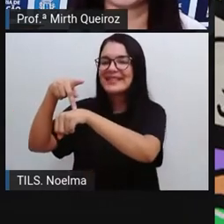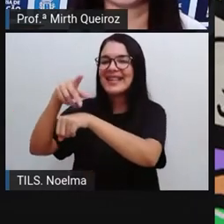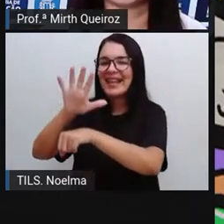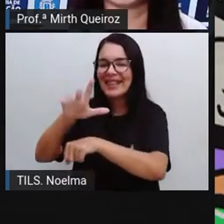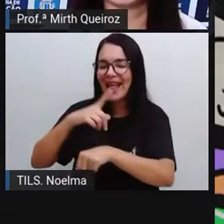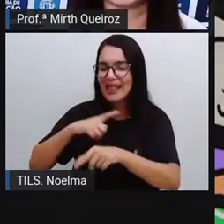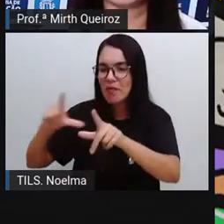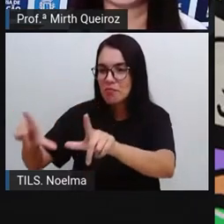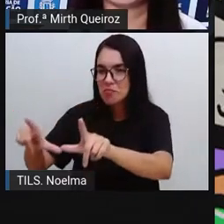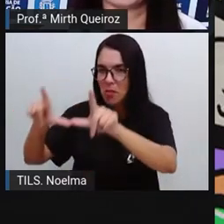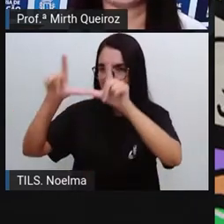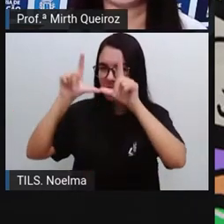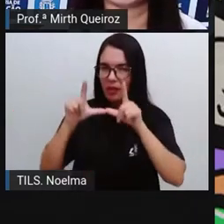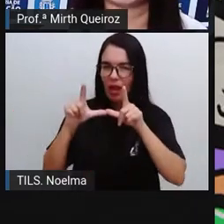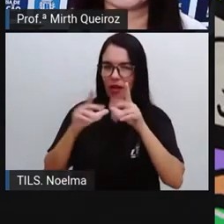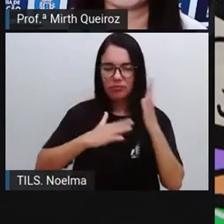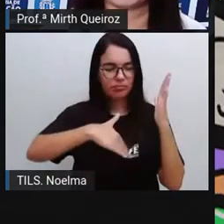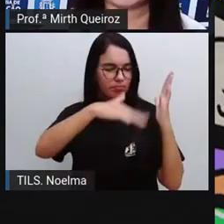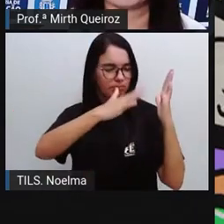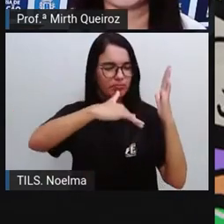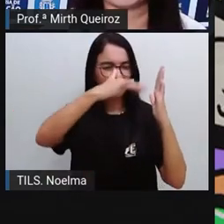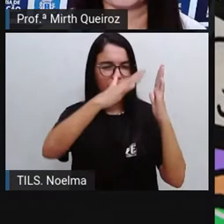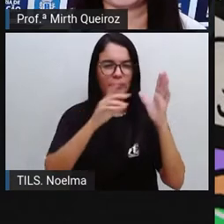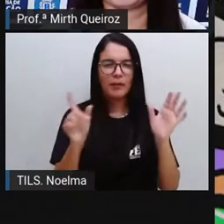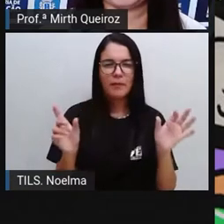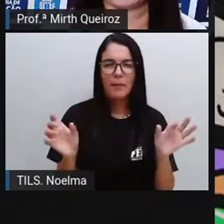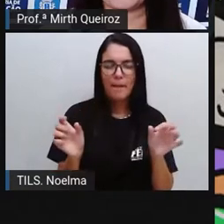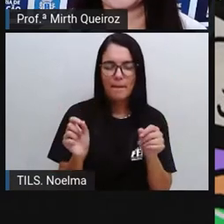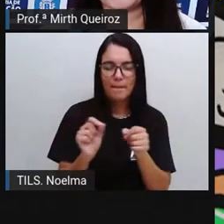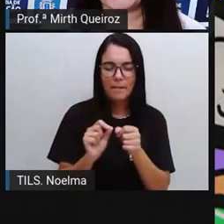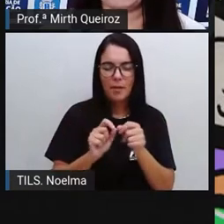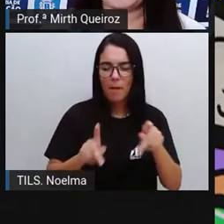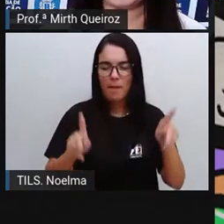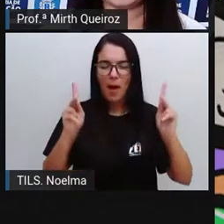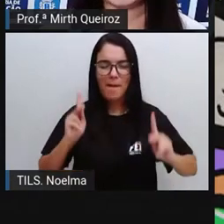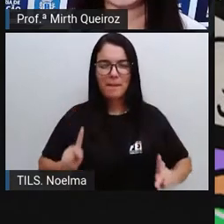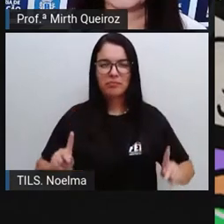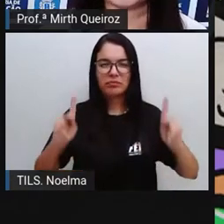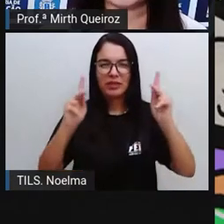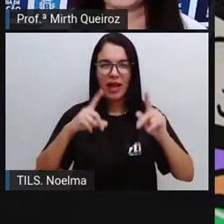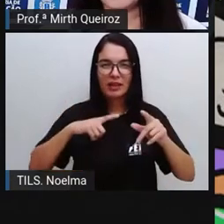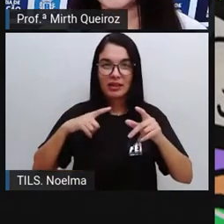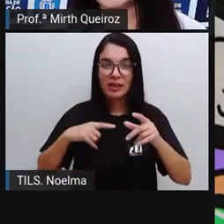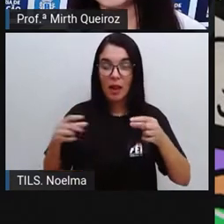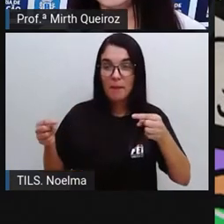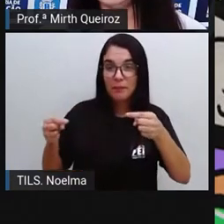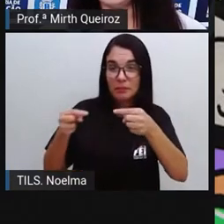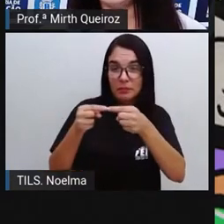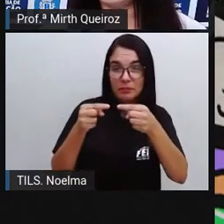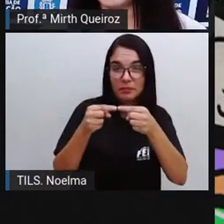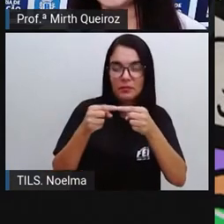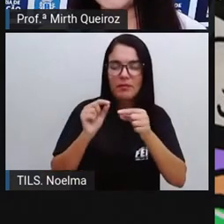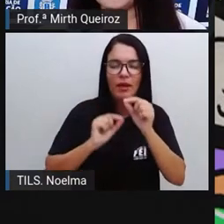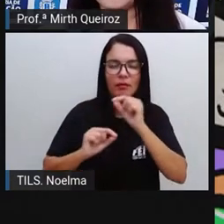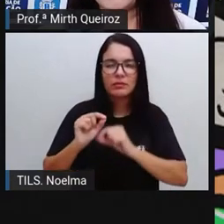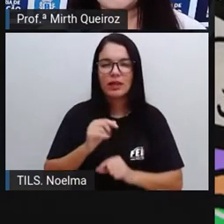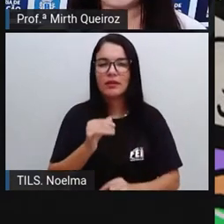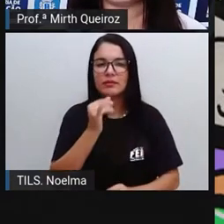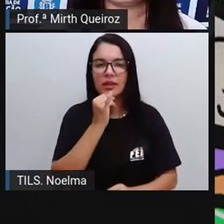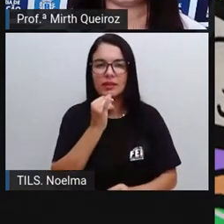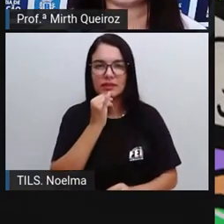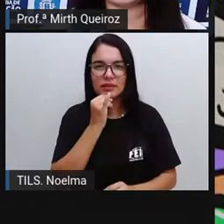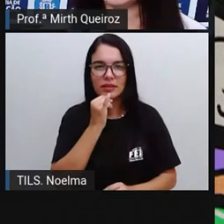telas e suas estampas se popularizarem através das parcerias que o artista fez com outras marcas importantes, como, por exemplo,